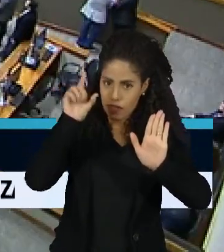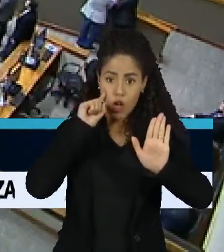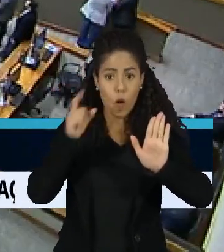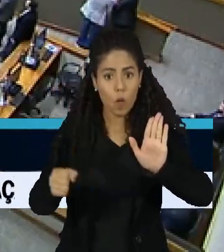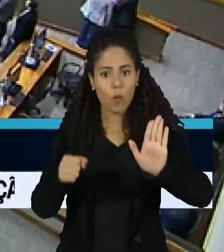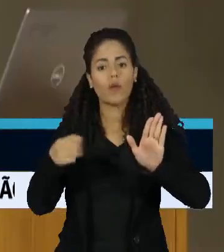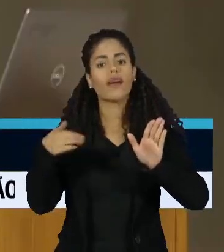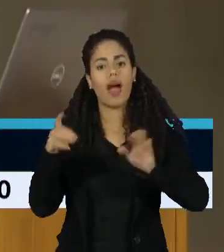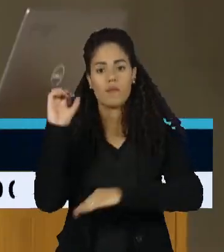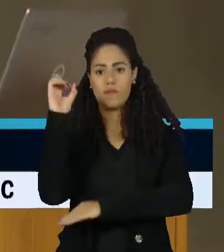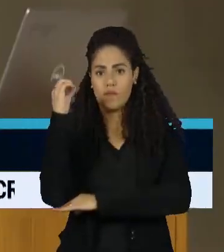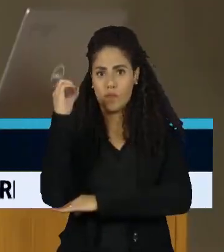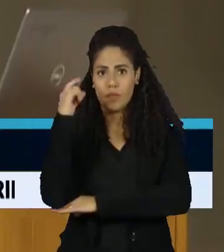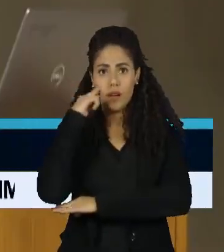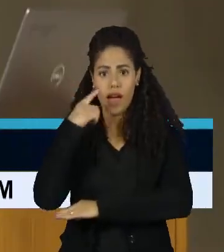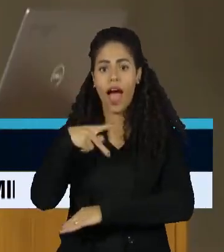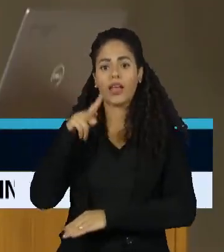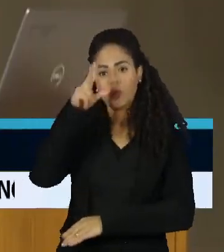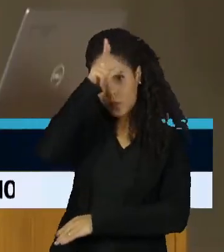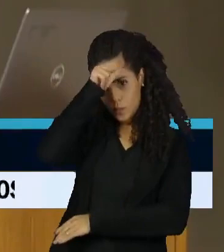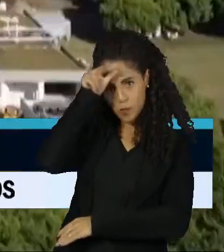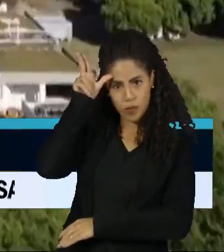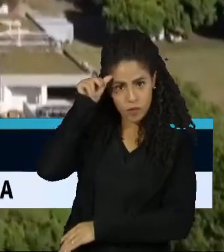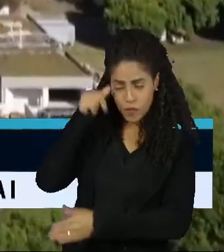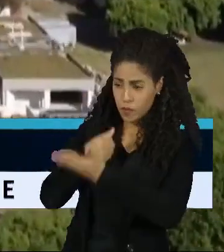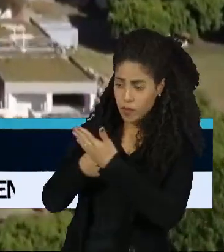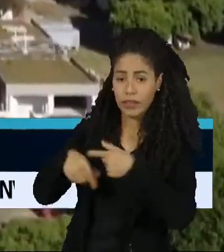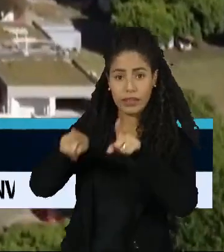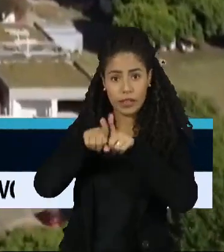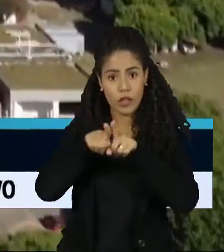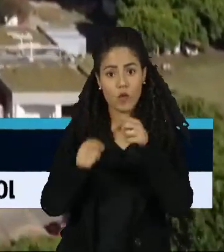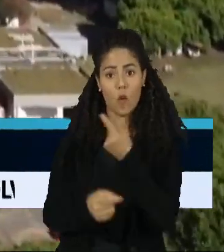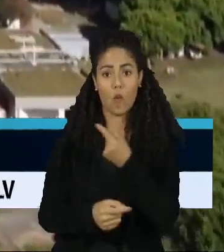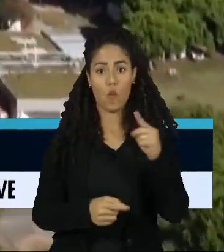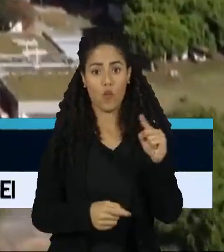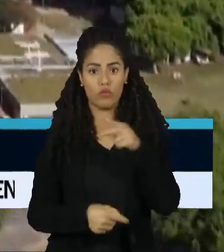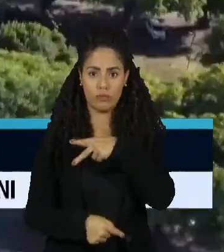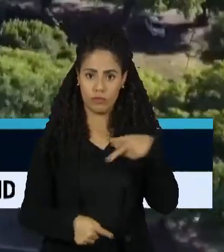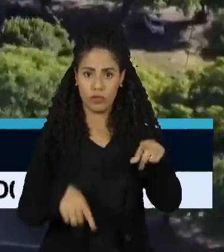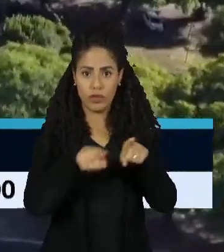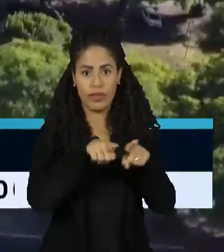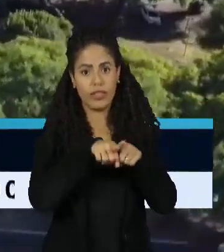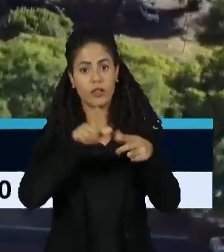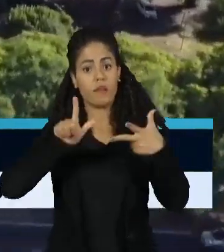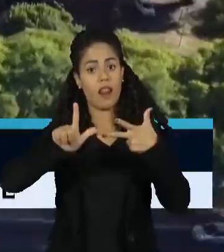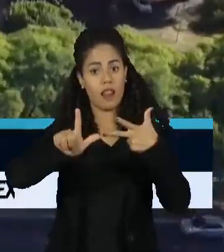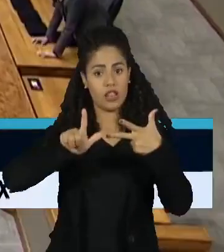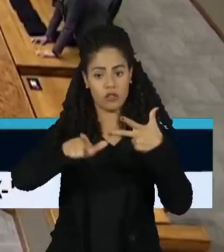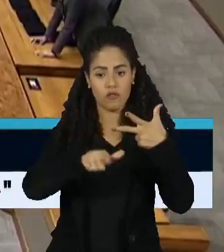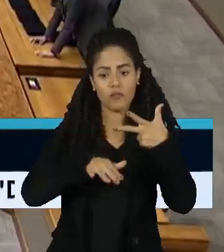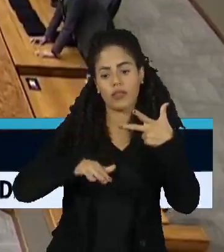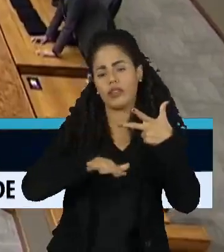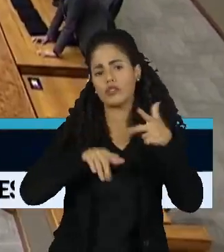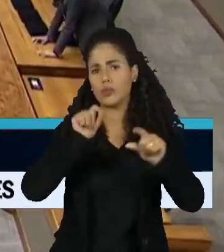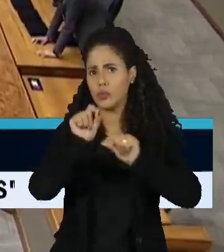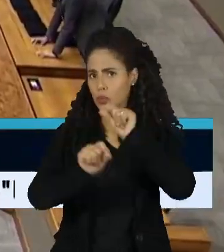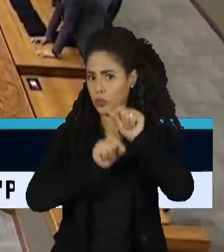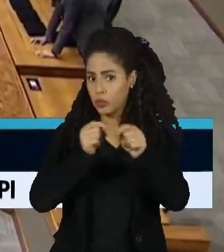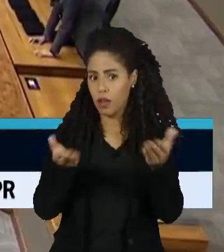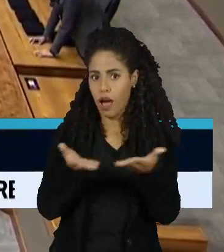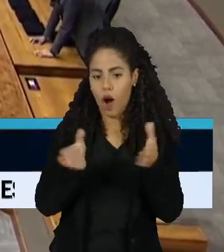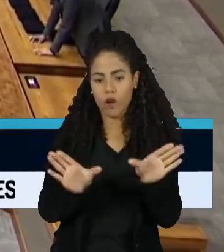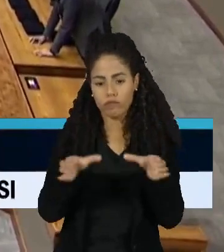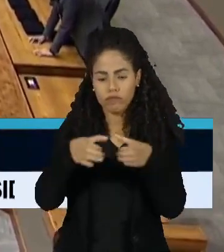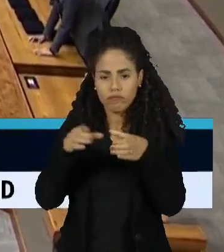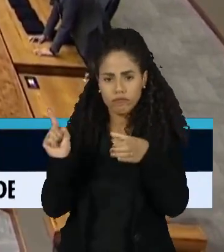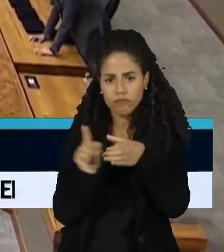Câmara de Porto Alegre, pelo prefeito da cidade e, por último, pelo presidente do Legislativo Municipal. O regimento interno